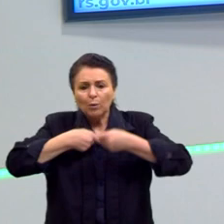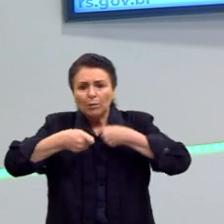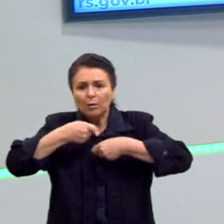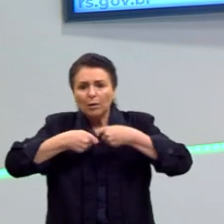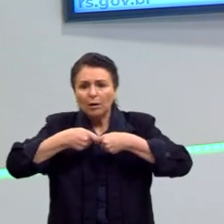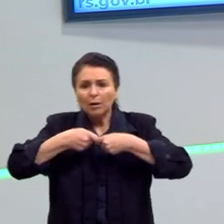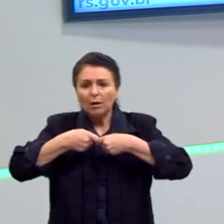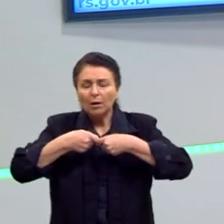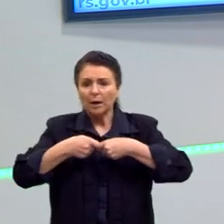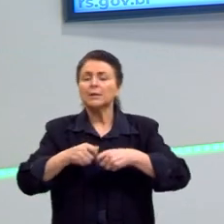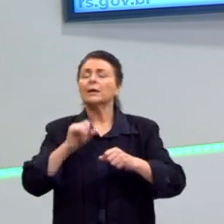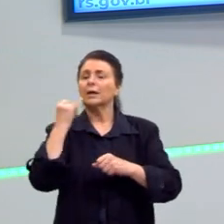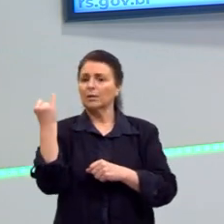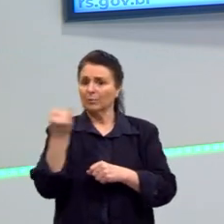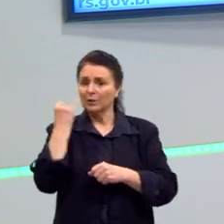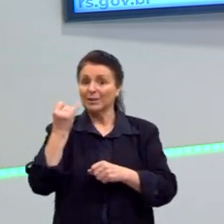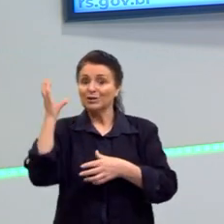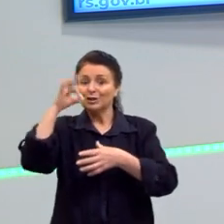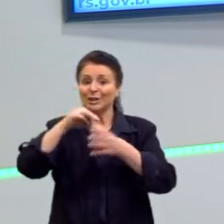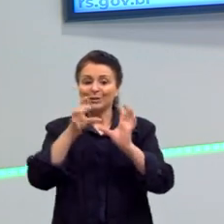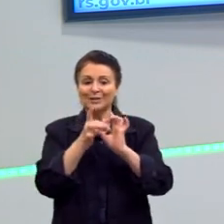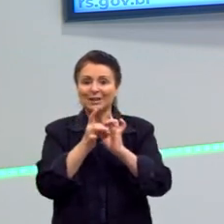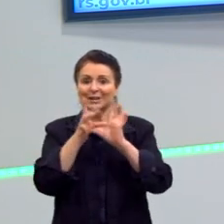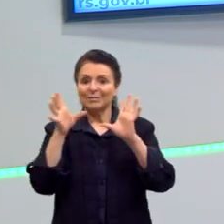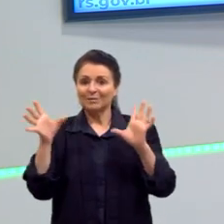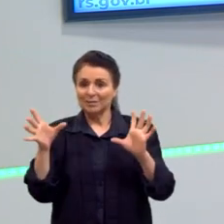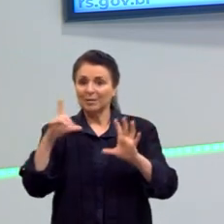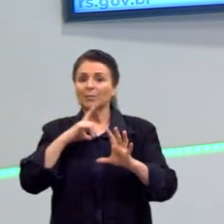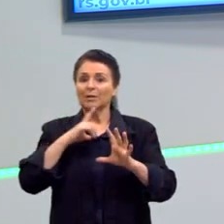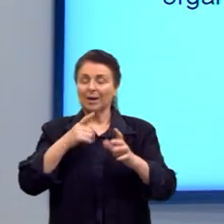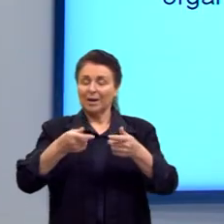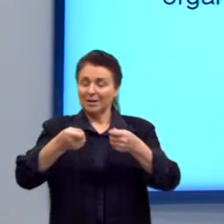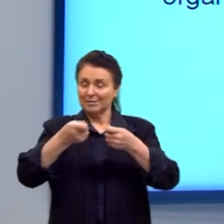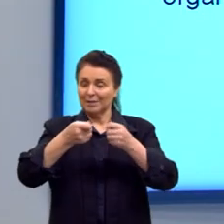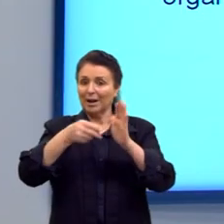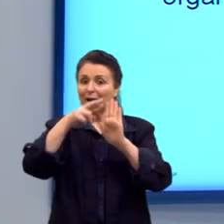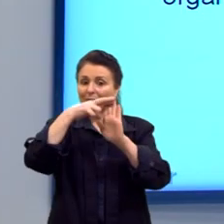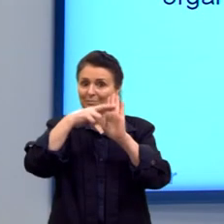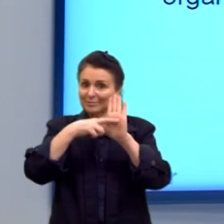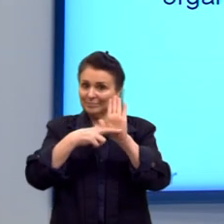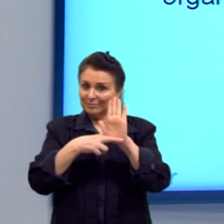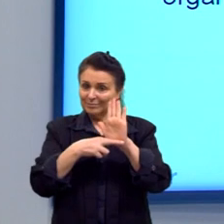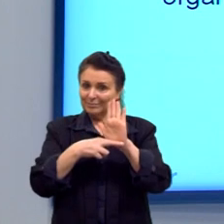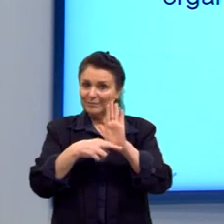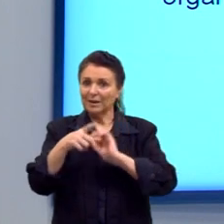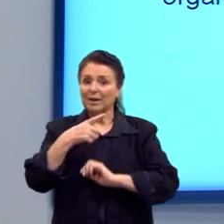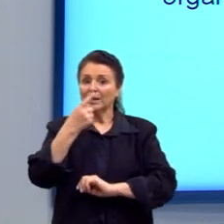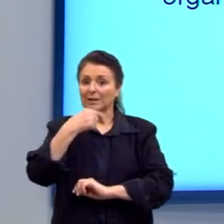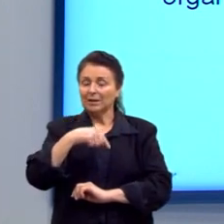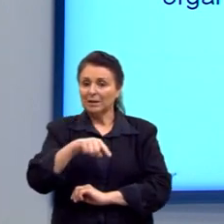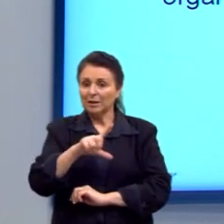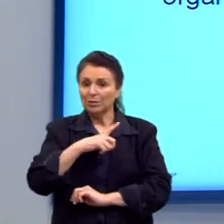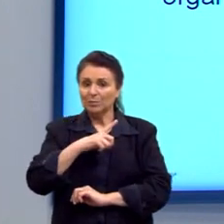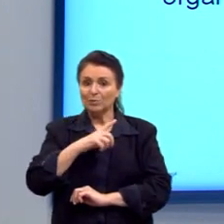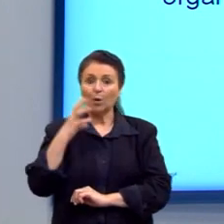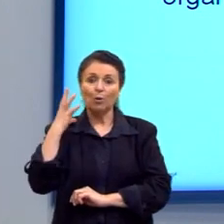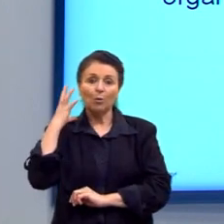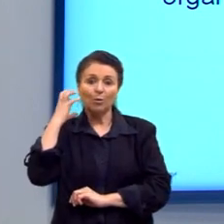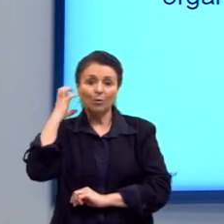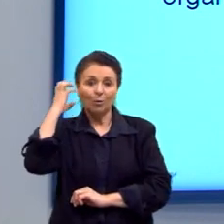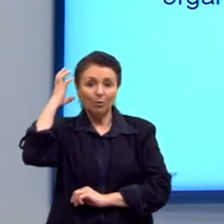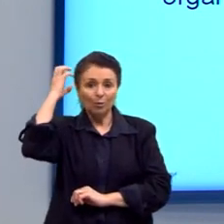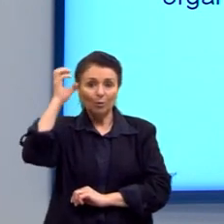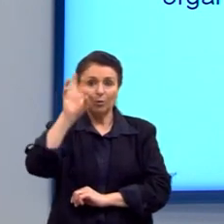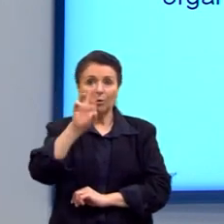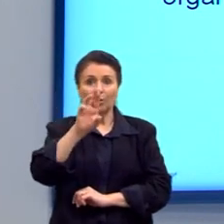democracia dos três poderes, para que ocorra essa regulação. Tem outro camarada aqui também, que é o Rousseau, que ele vai